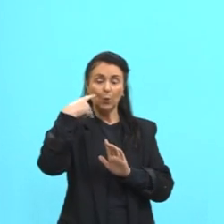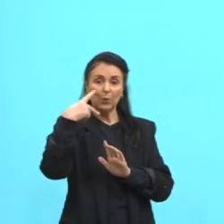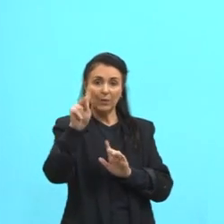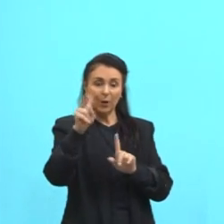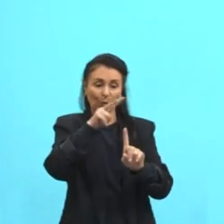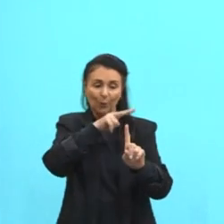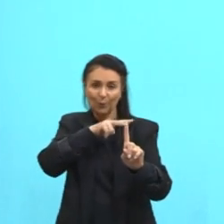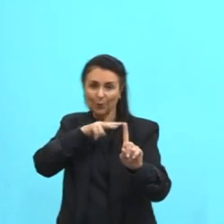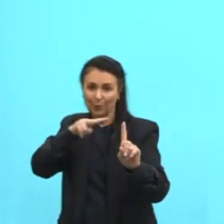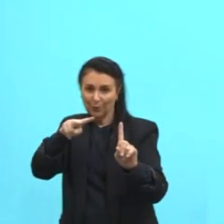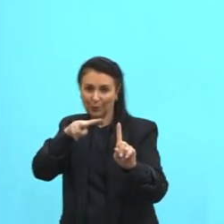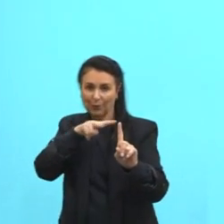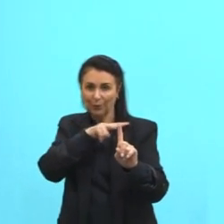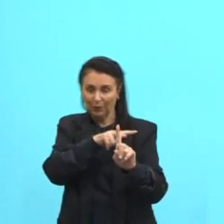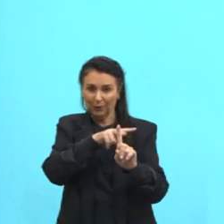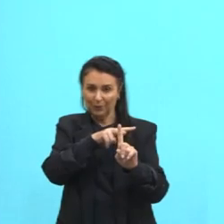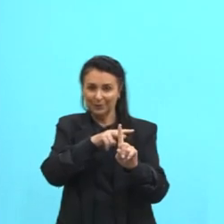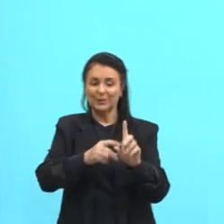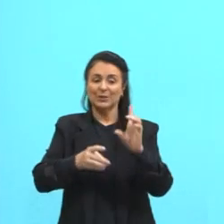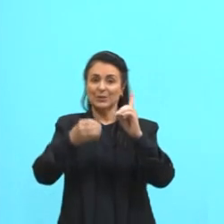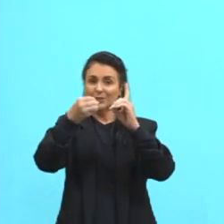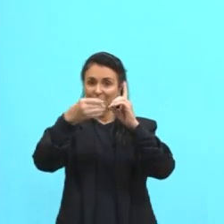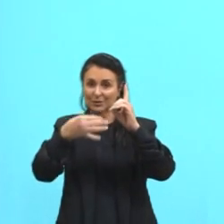dissertativa e argumentativa.